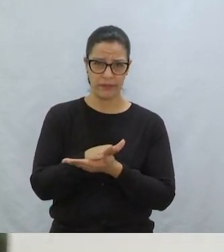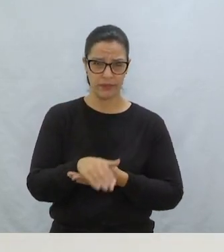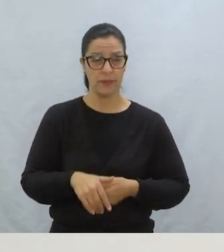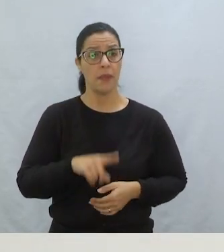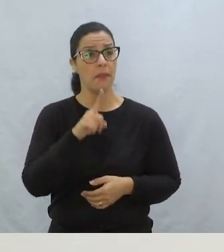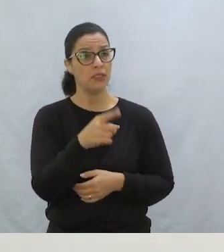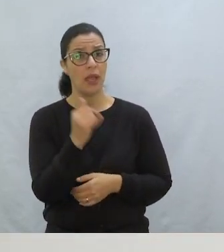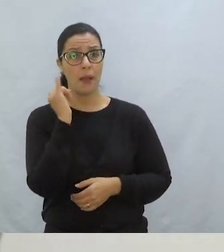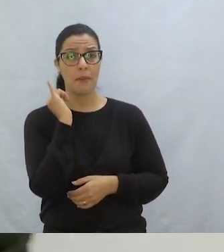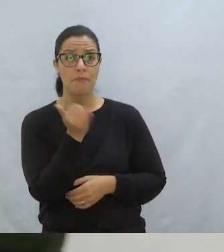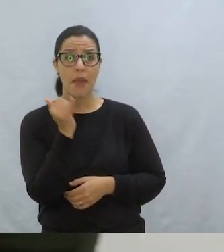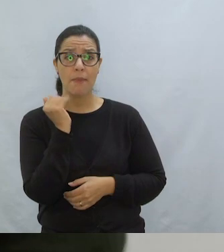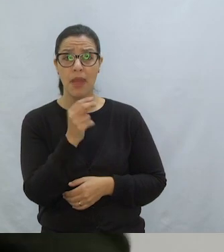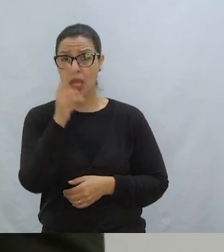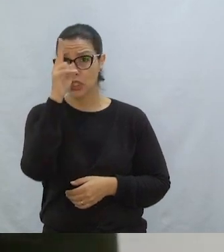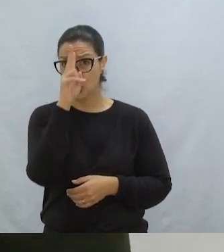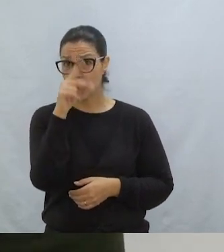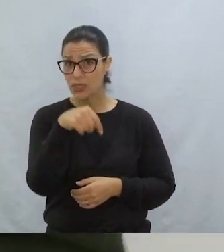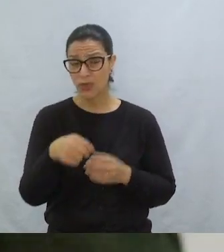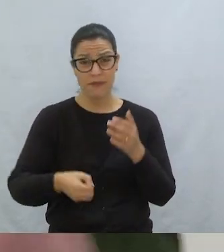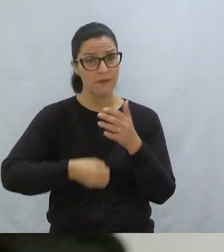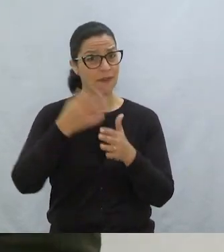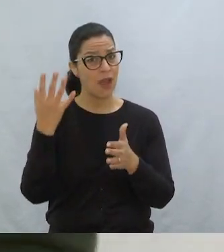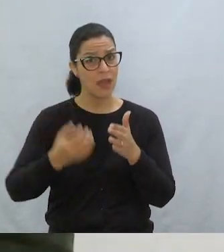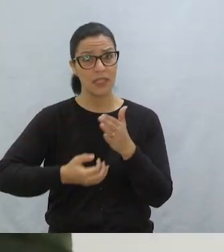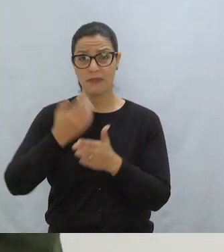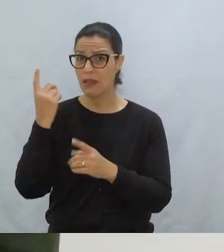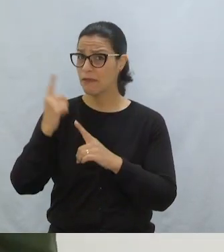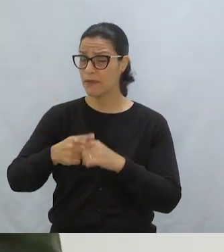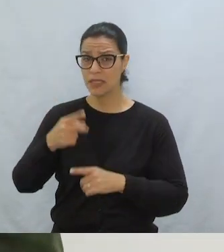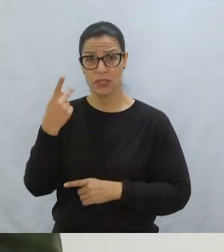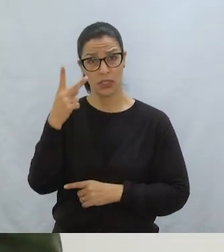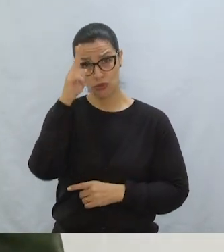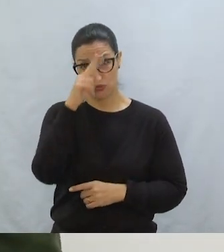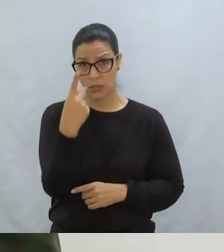Mas já contaram suas histórias milhares de vezes